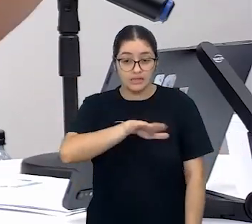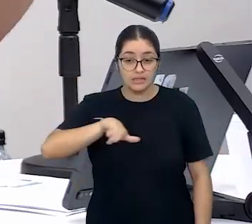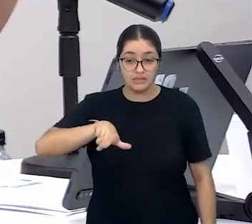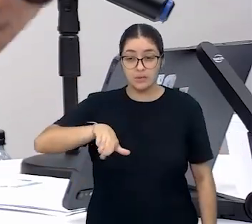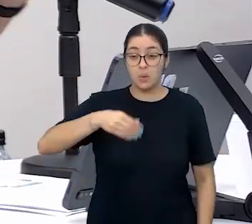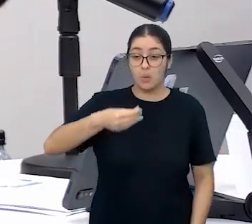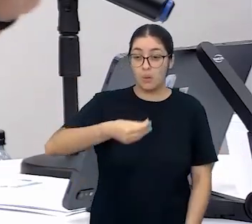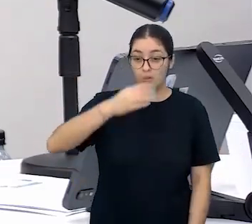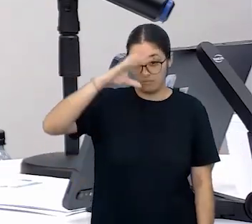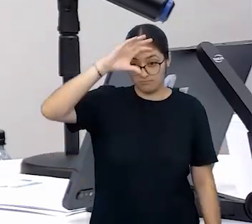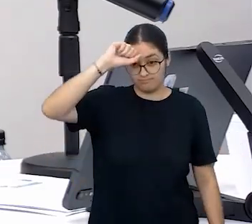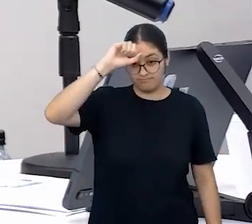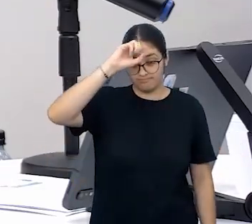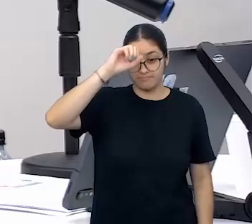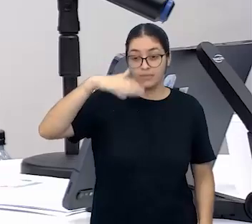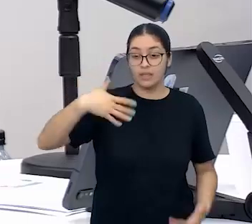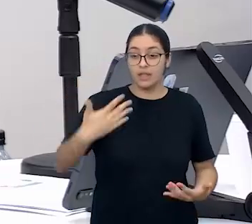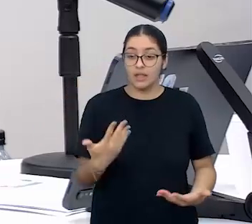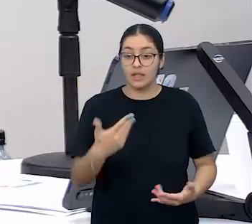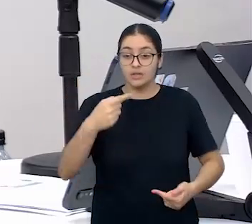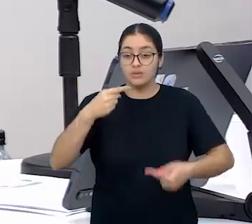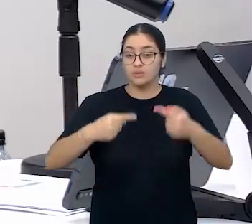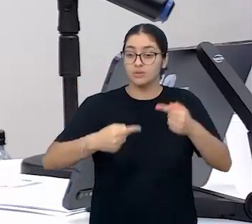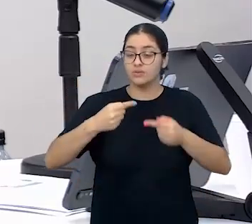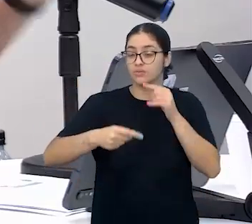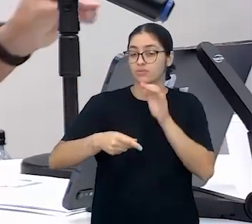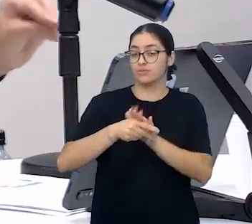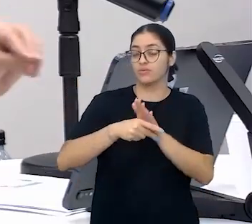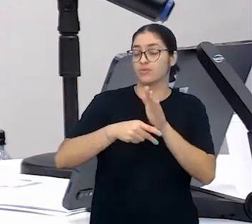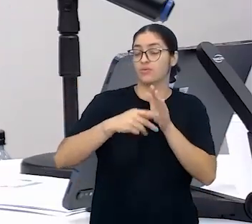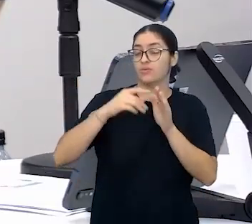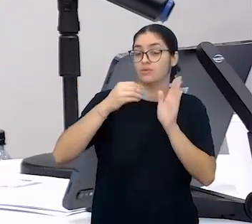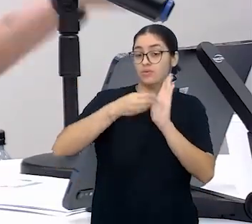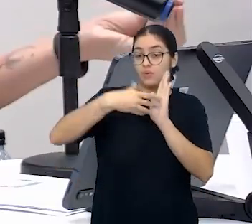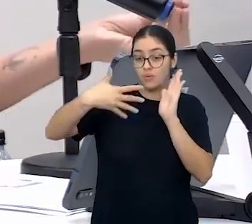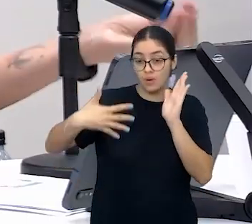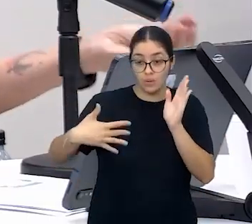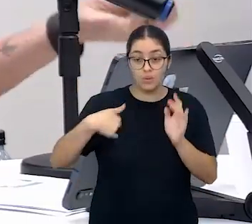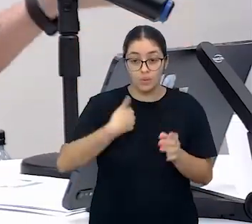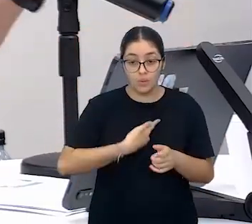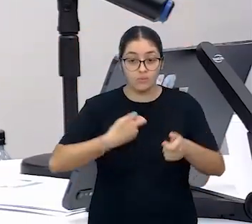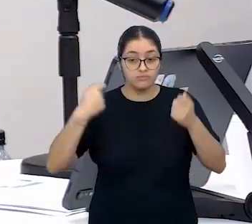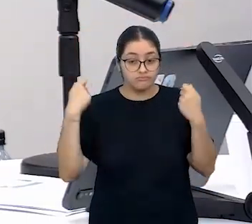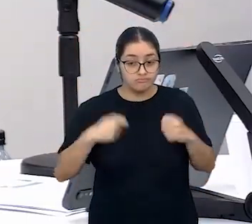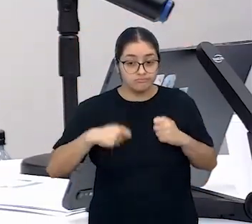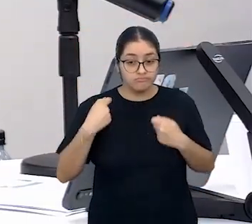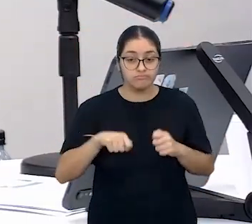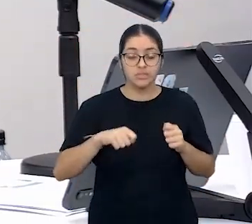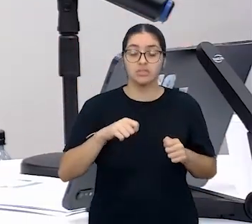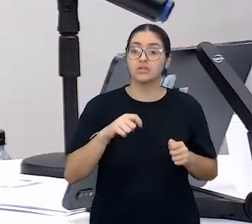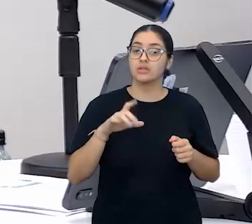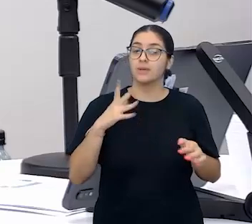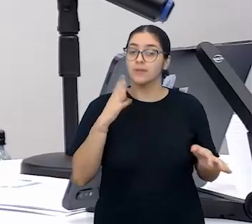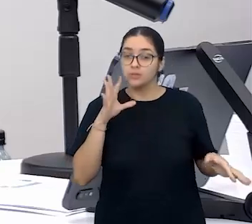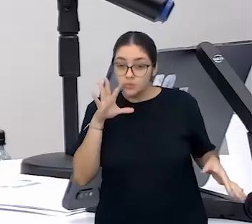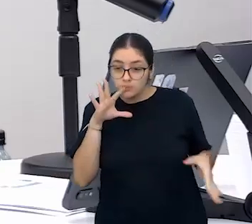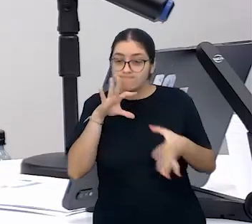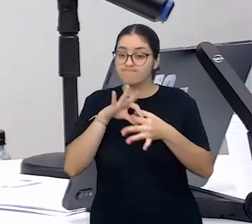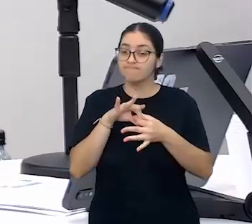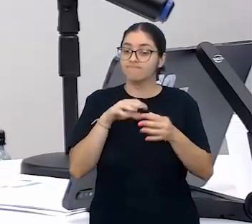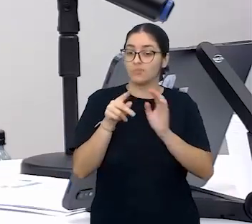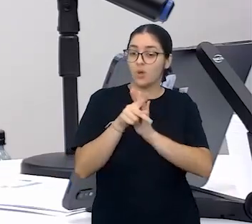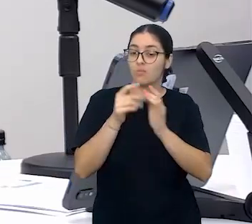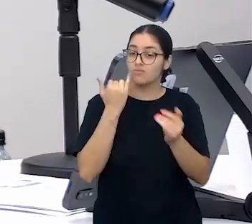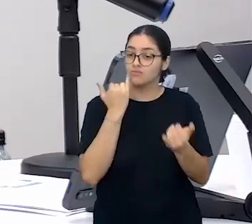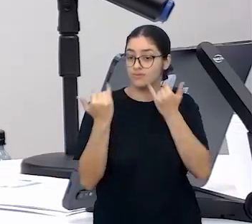discutido ali, está nos orientadores do nosso currículo e a gente precisa estar conectado com essas